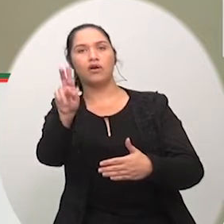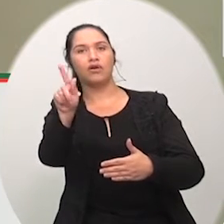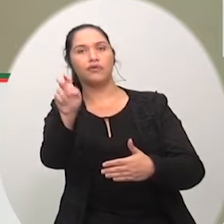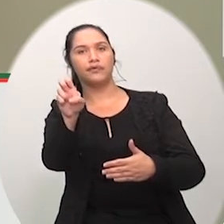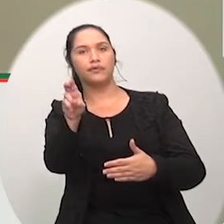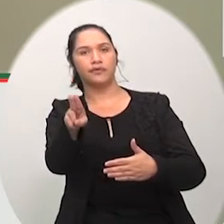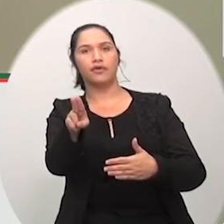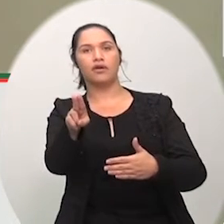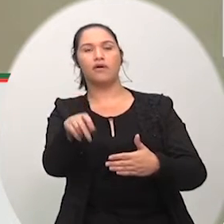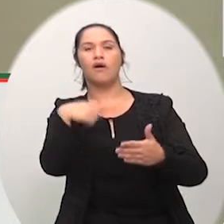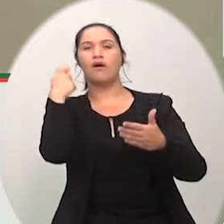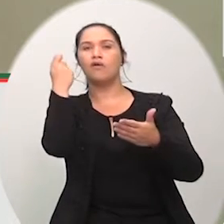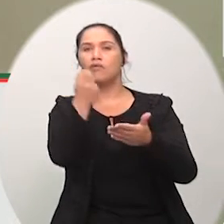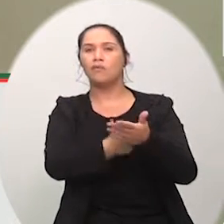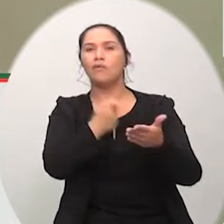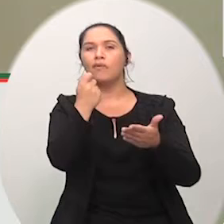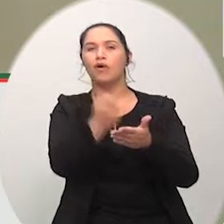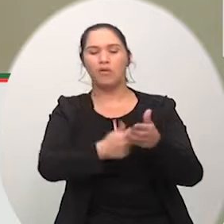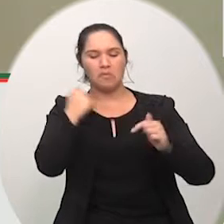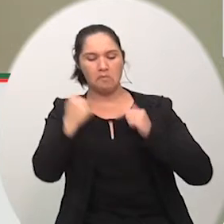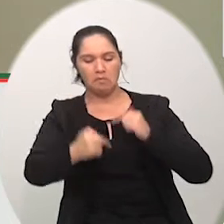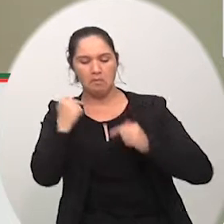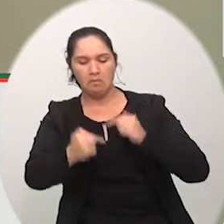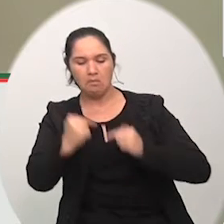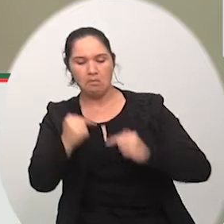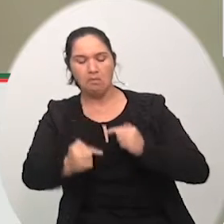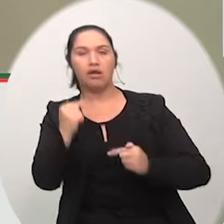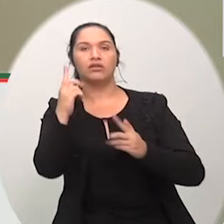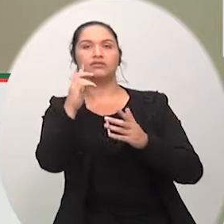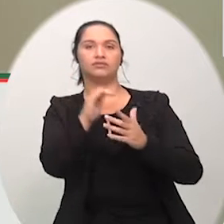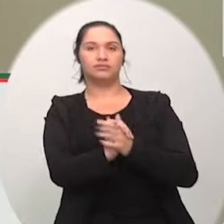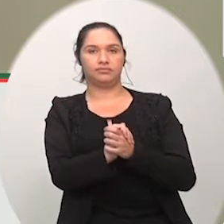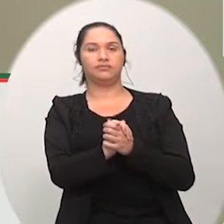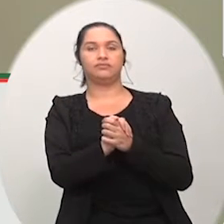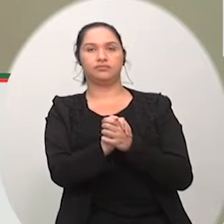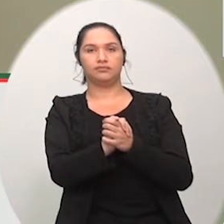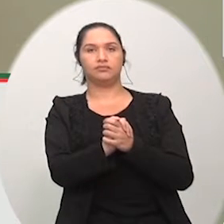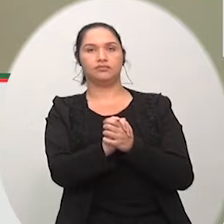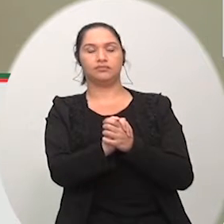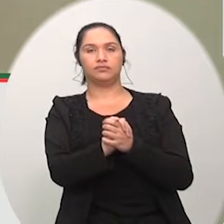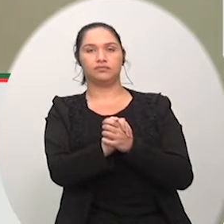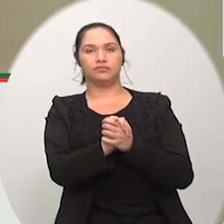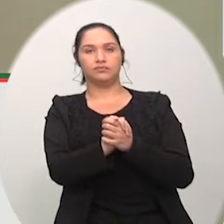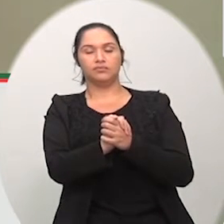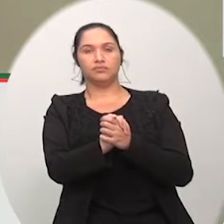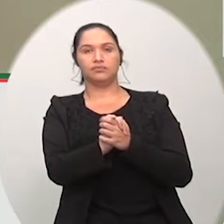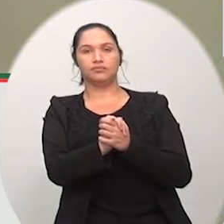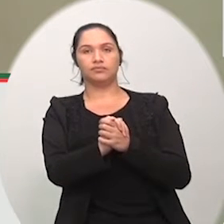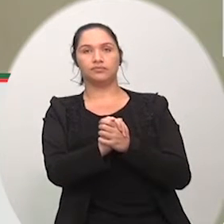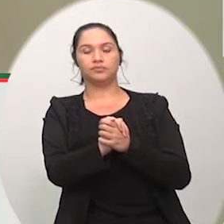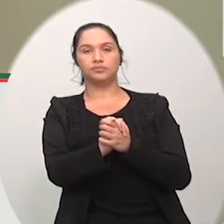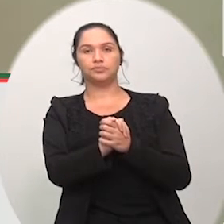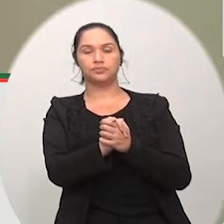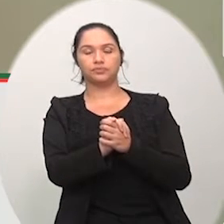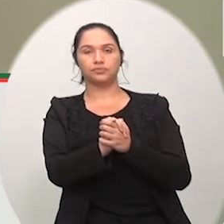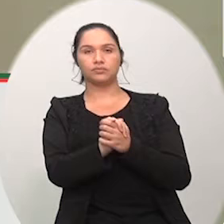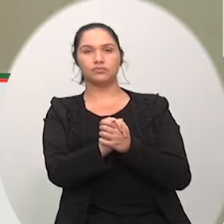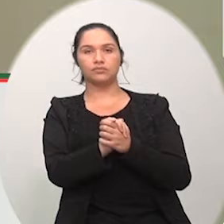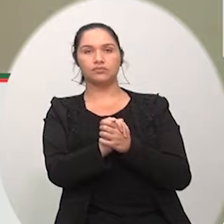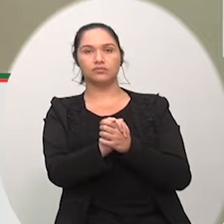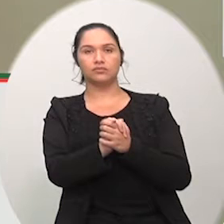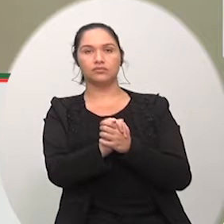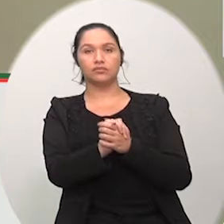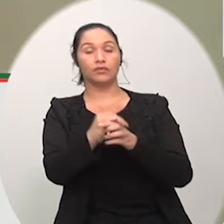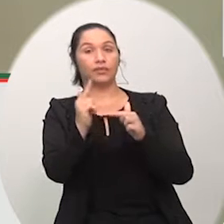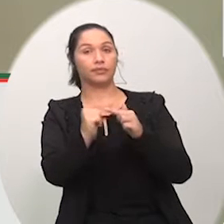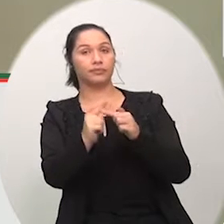vezes, segundo o dono da Somatem, que veio a falecer uns oito anos atrás, dizem que